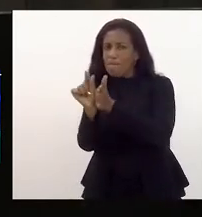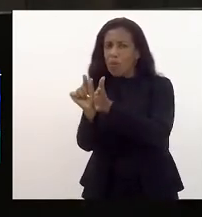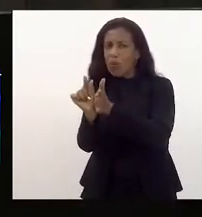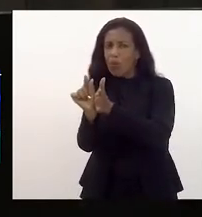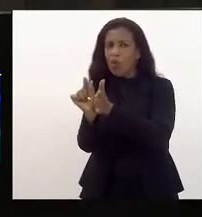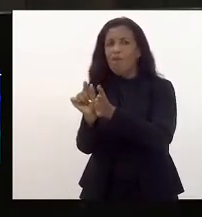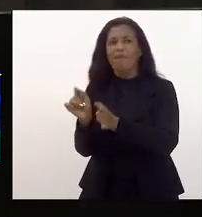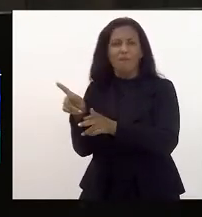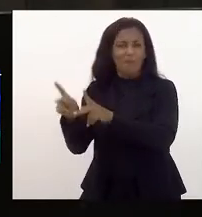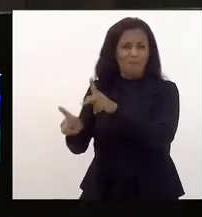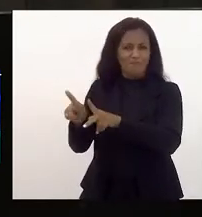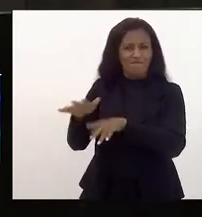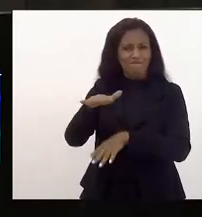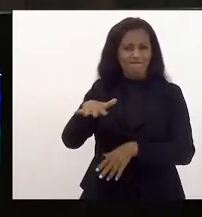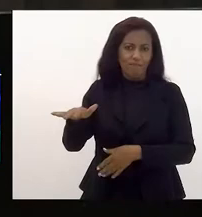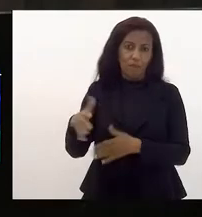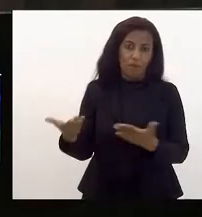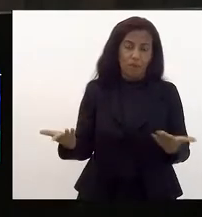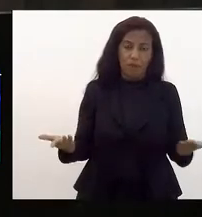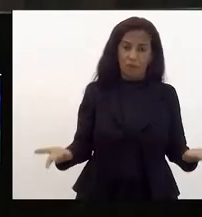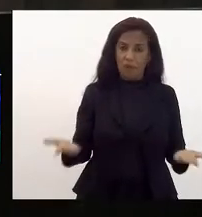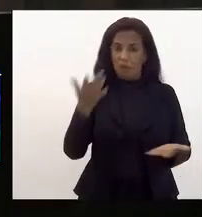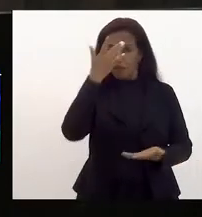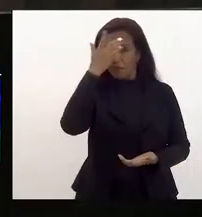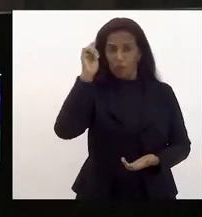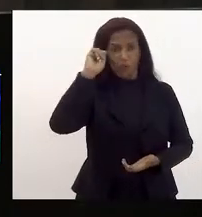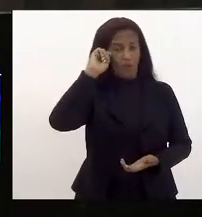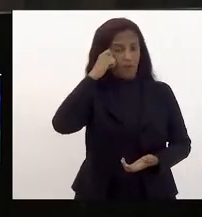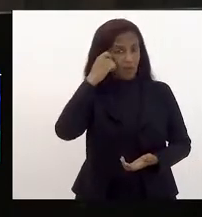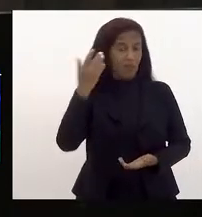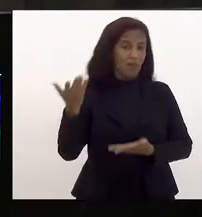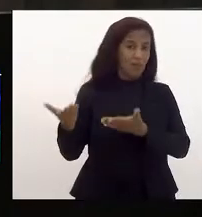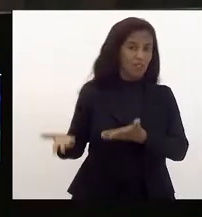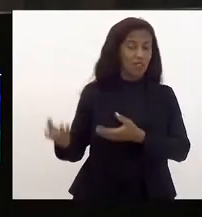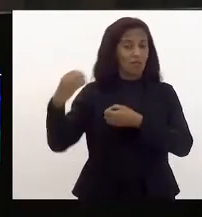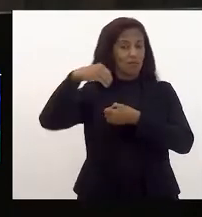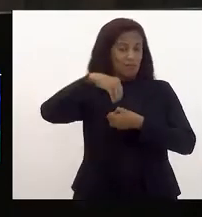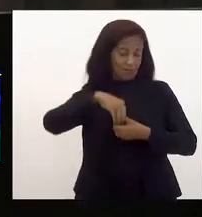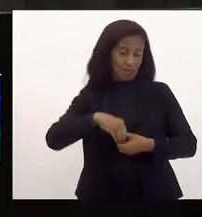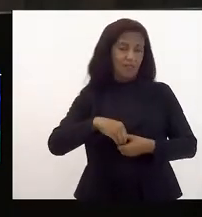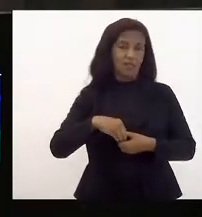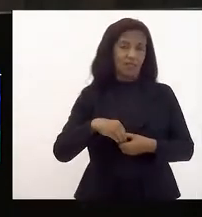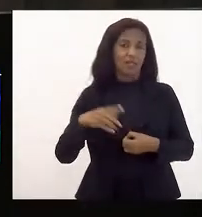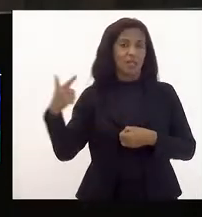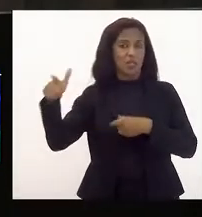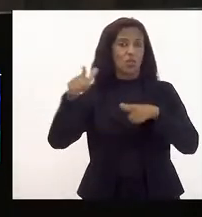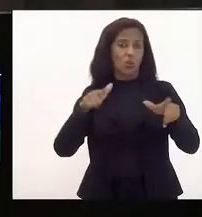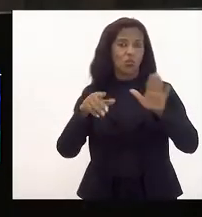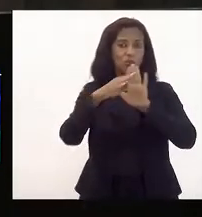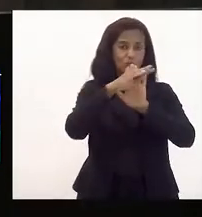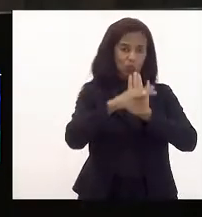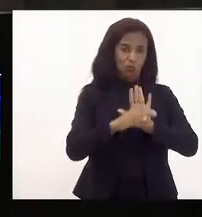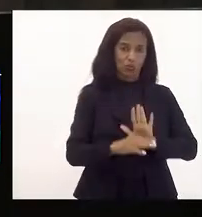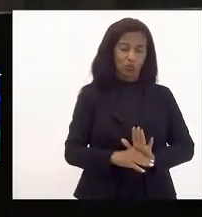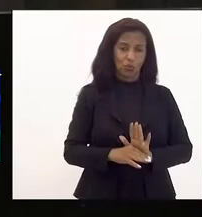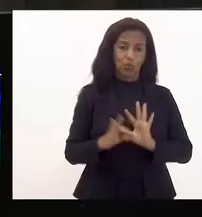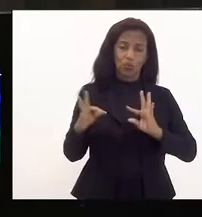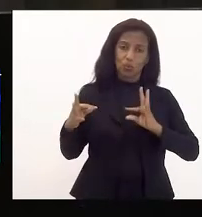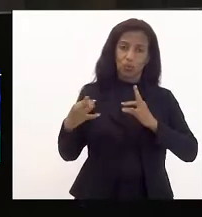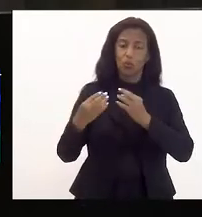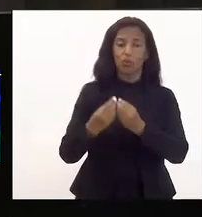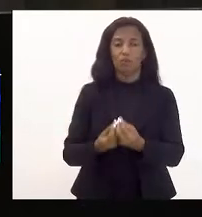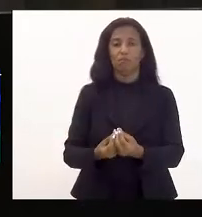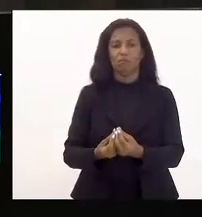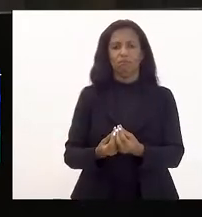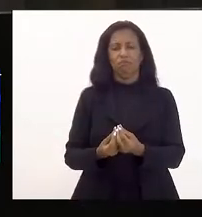população. É óbvio que as pessoas negras estão inseridas em outros programas totalizantes